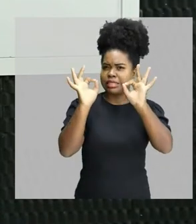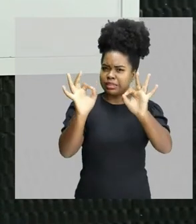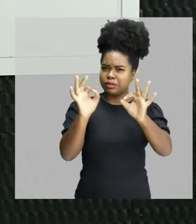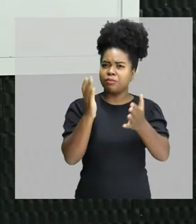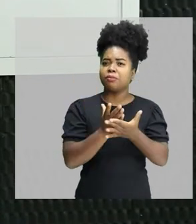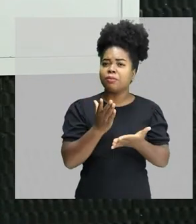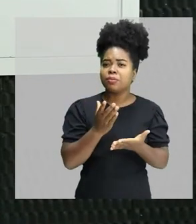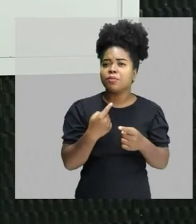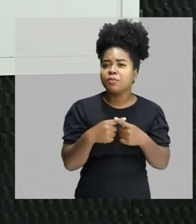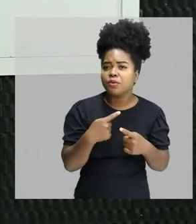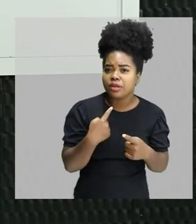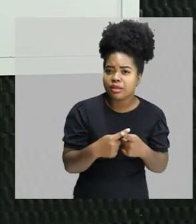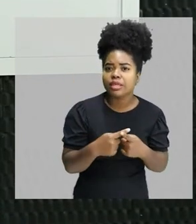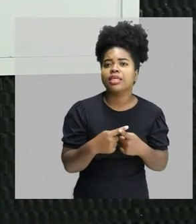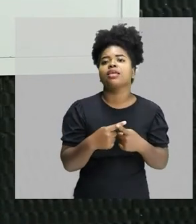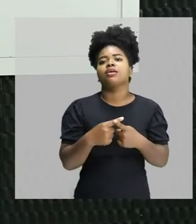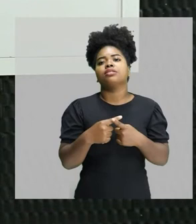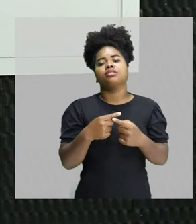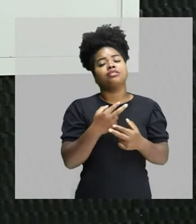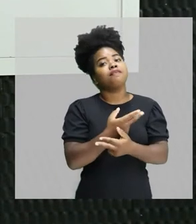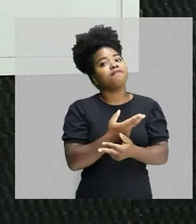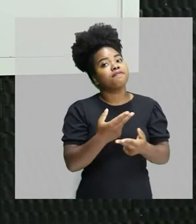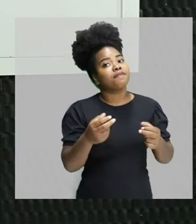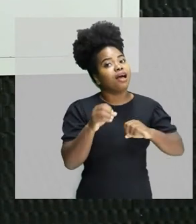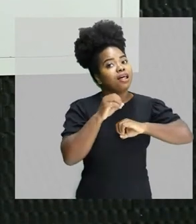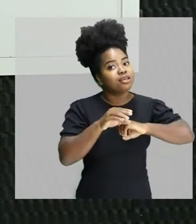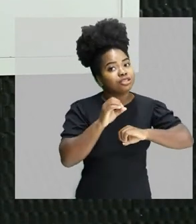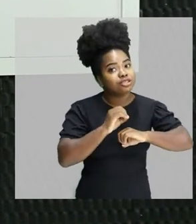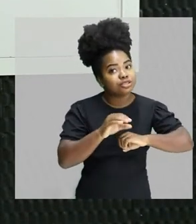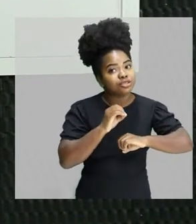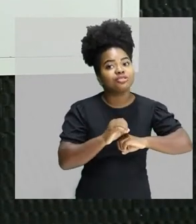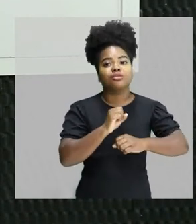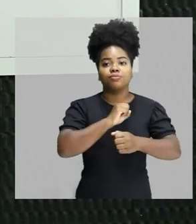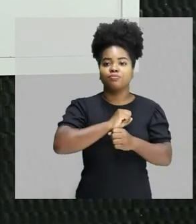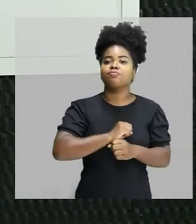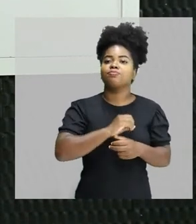ok? Então, vamos fazer, né, o que o que já é